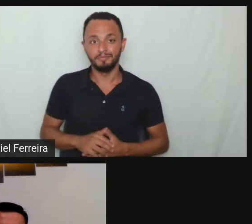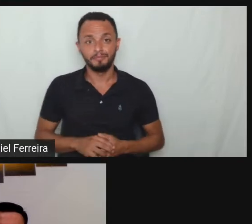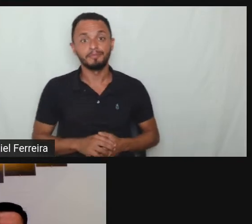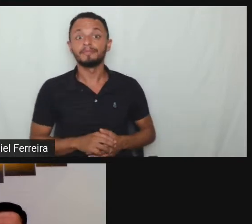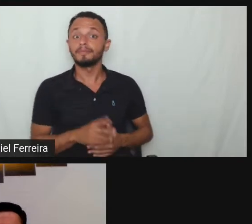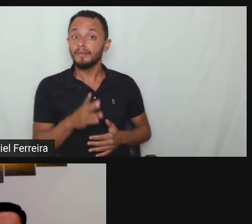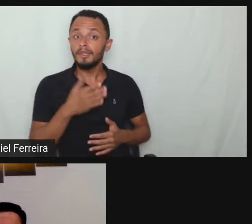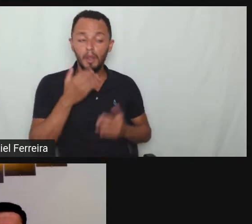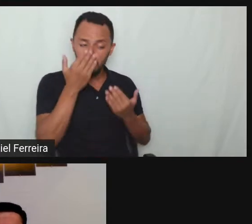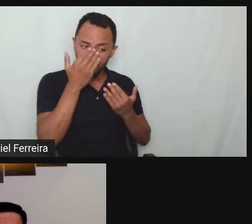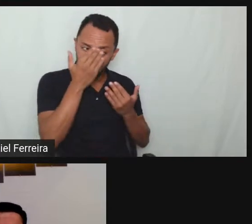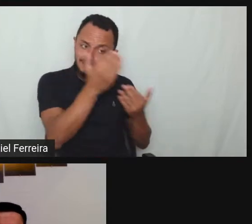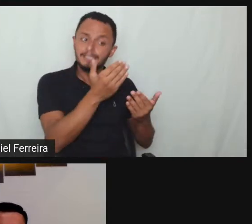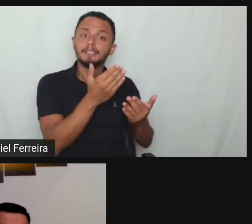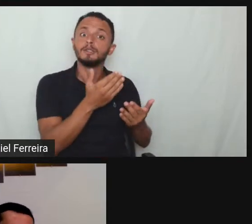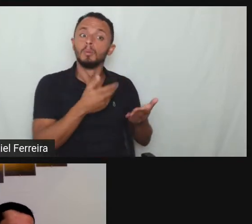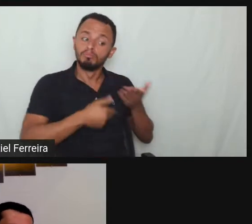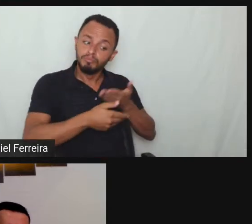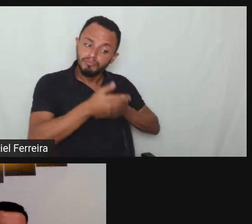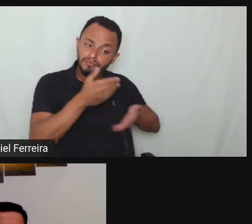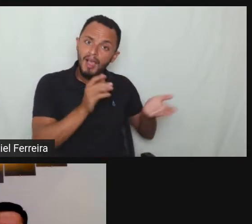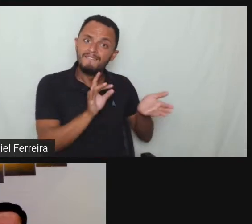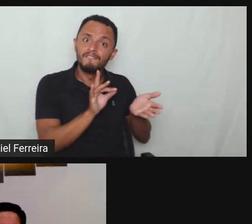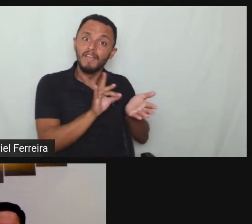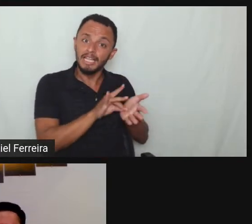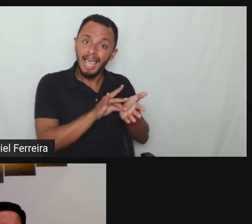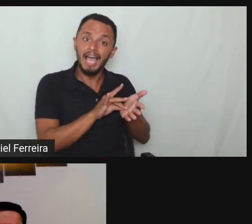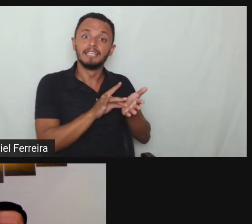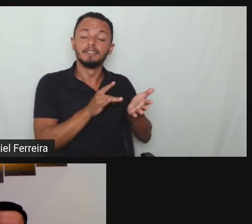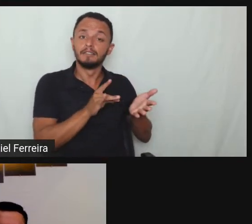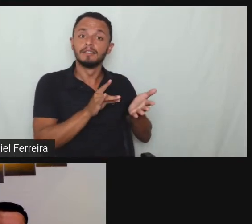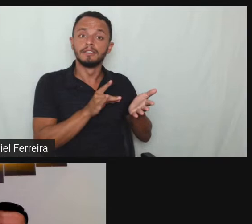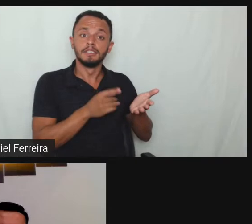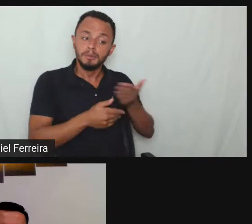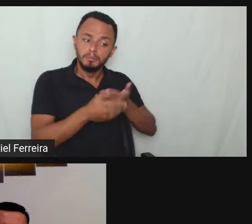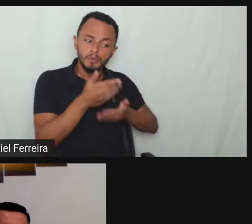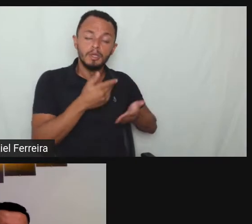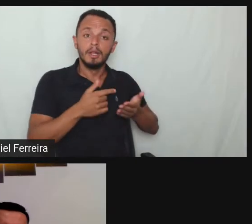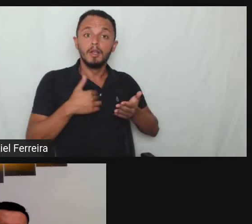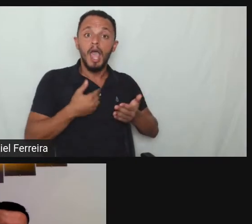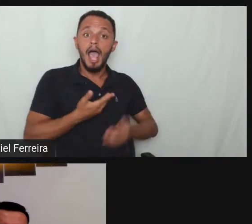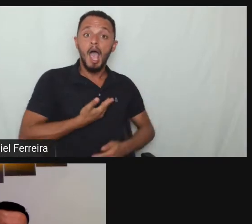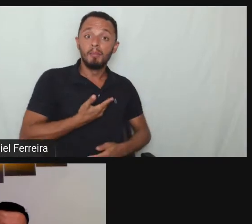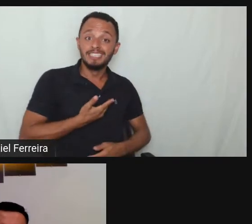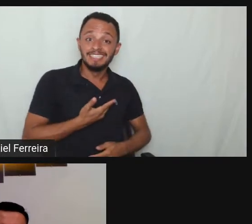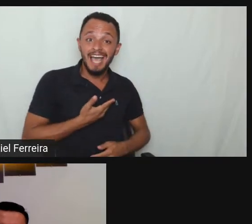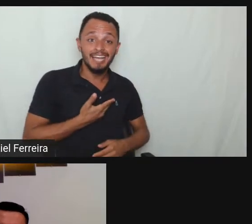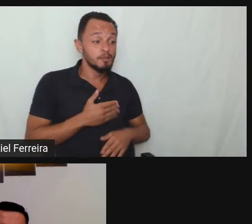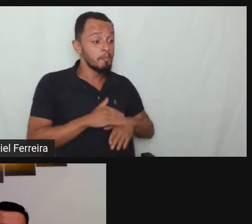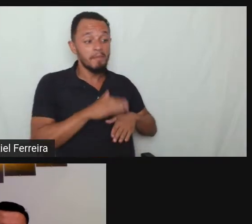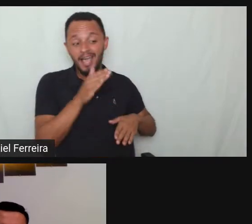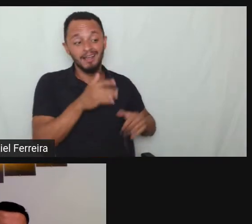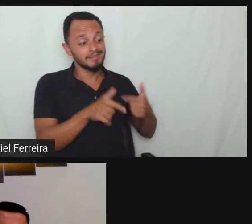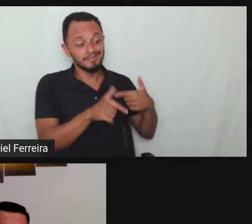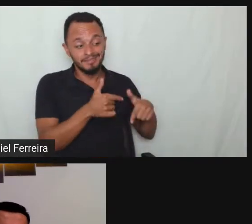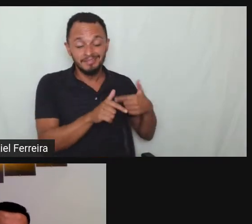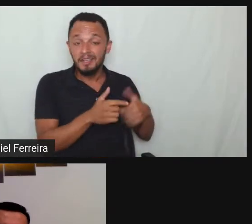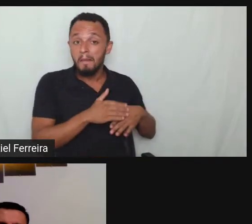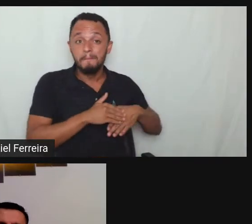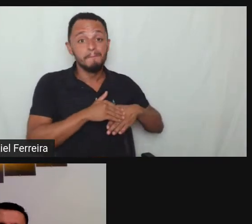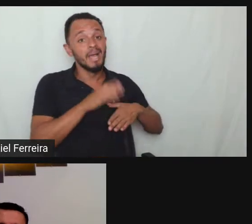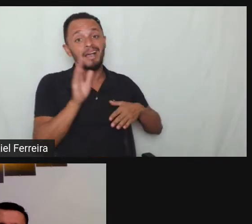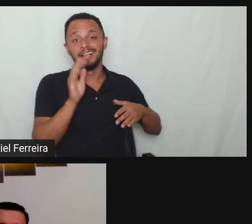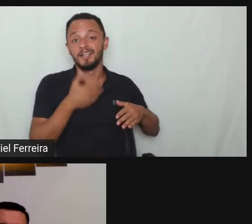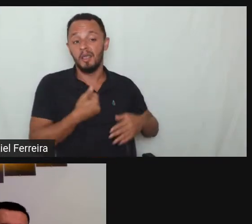verdadeira sabe que nossa amizade está além aí dessa relação de trabalho tá queria agradecer ao doutor pelo convite